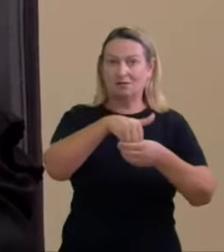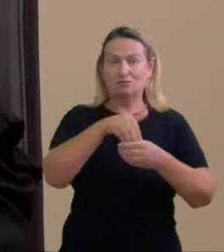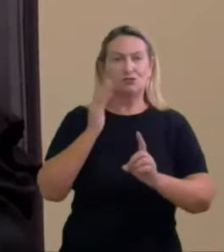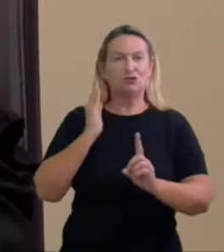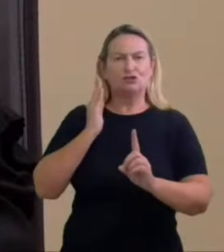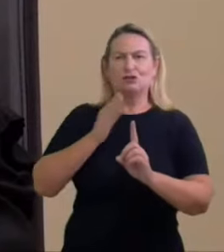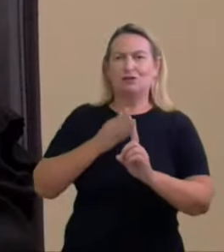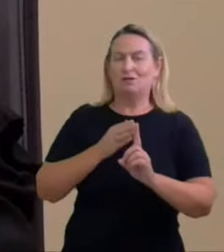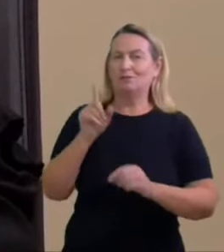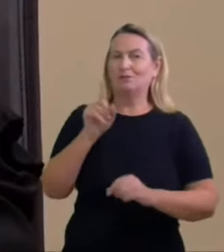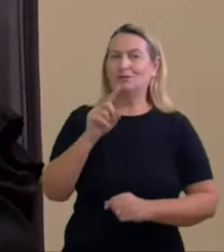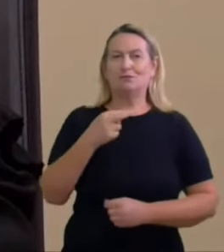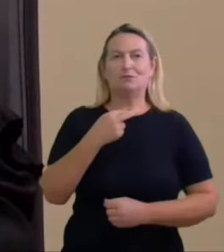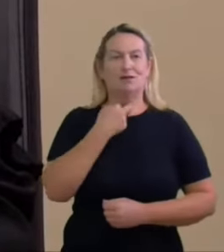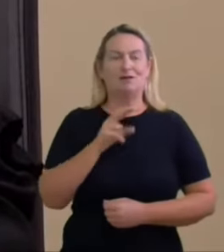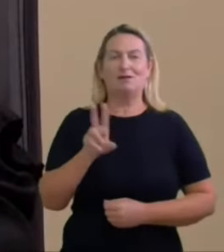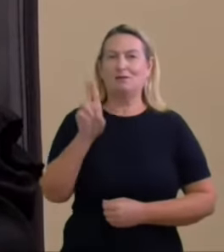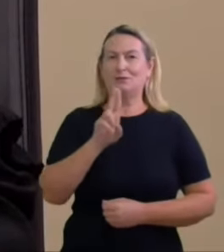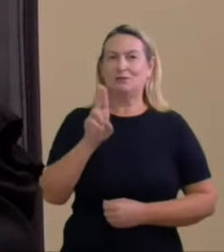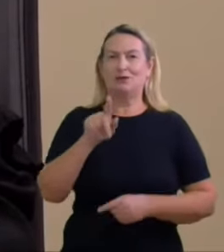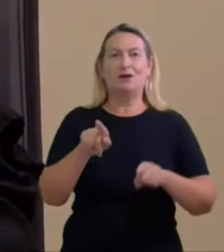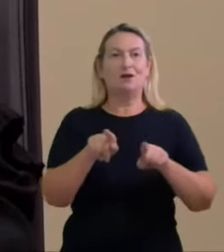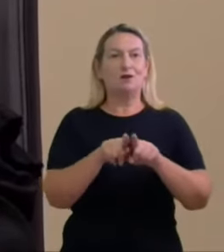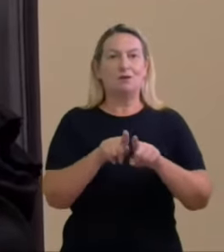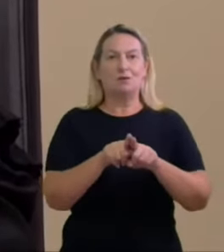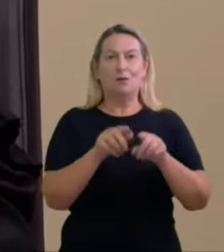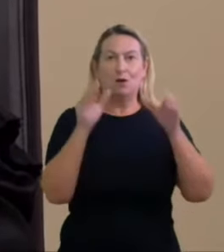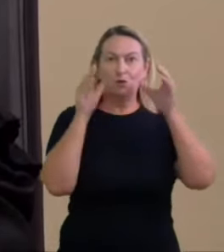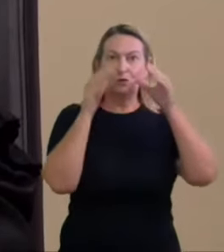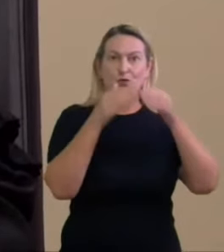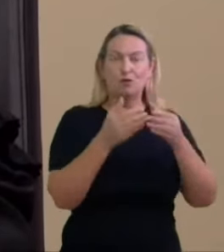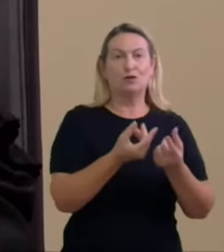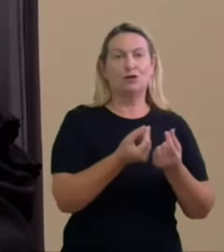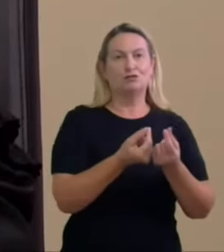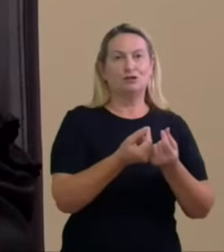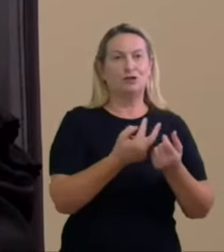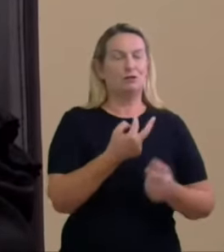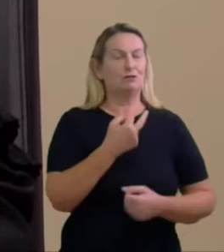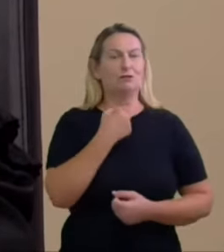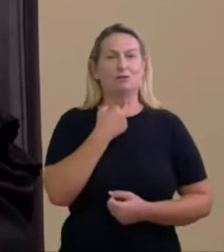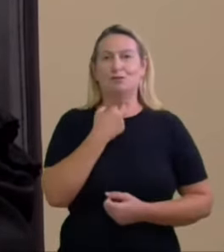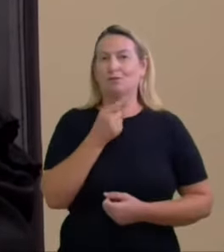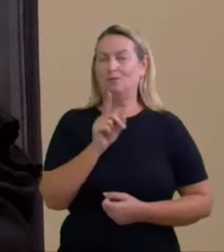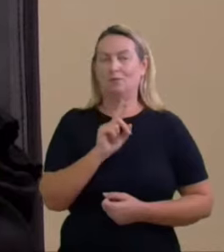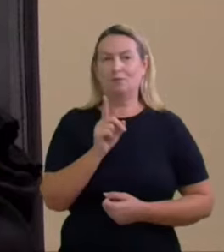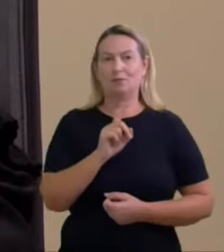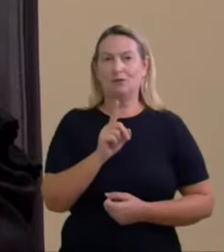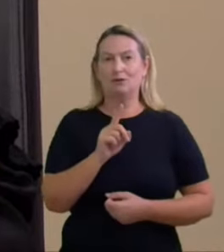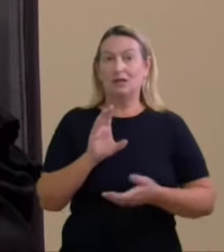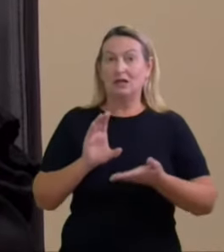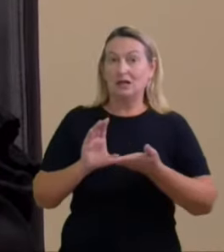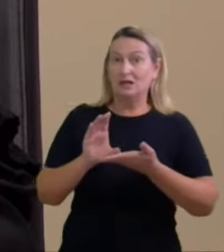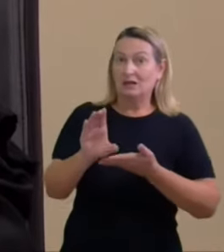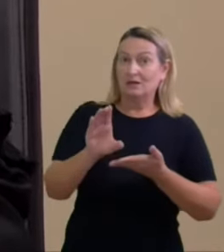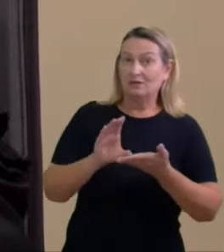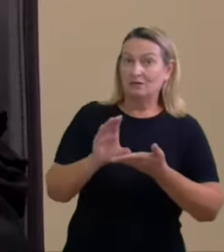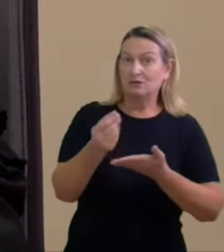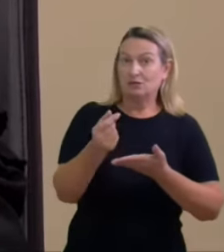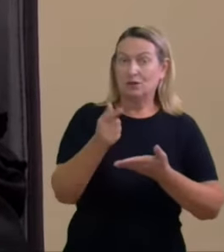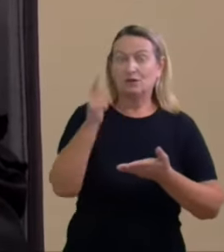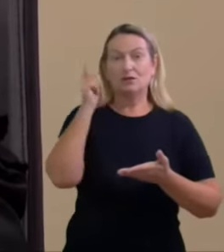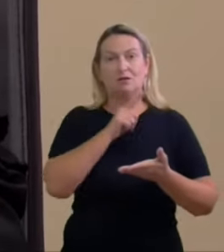autoaplicável assim como a lei do dinheiro não é e vários fatores estão a truncar a relação entre investimento e fazer votos